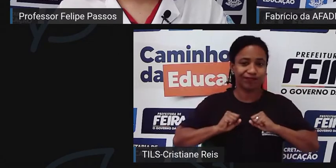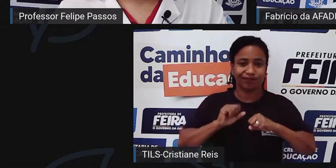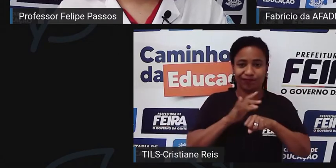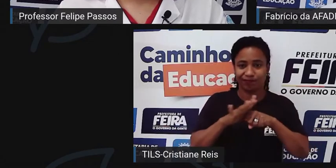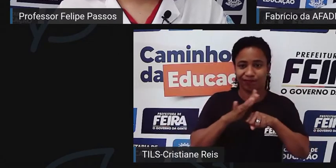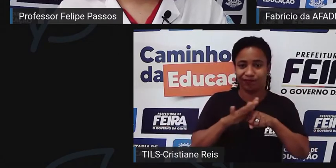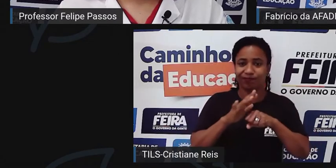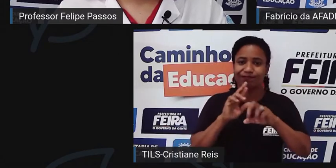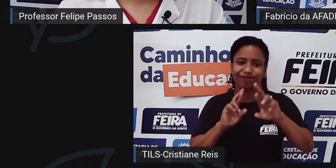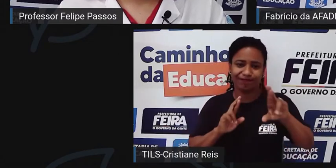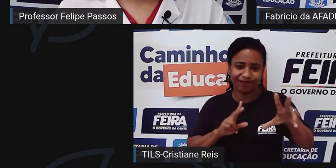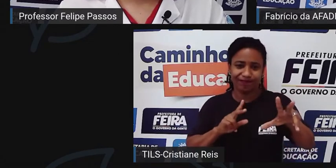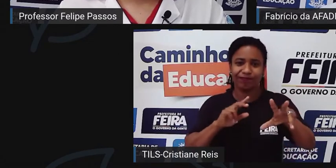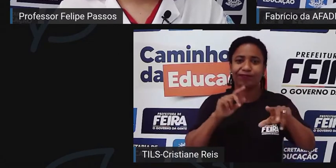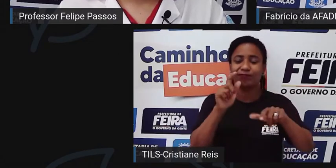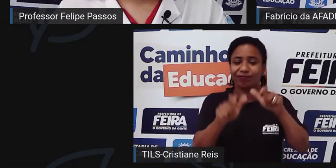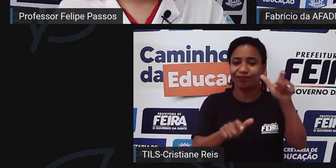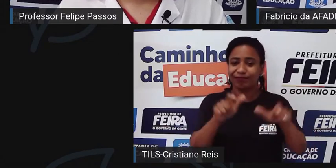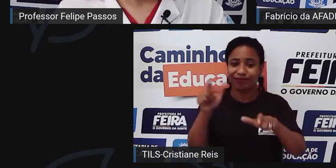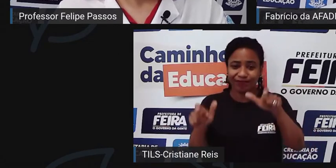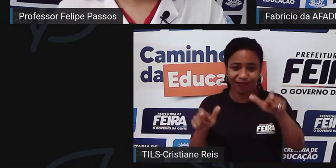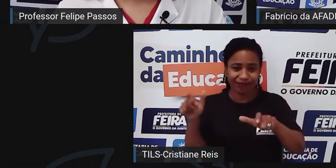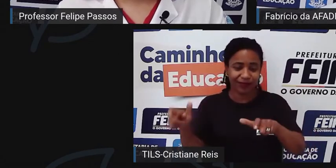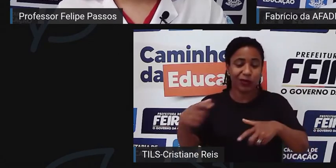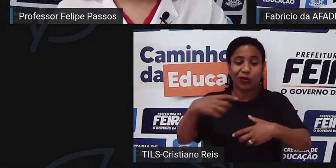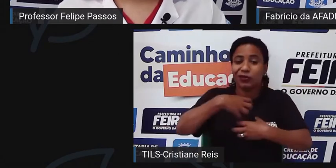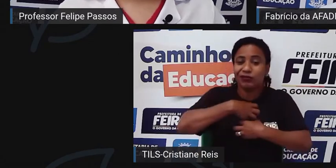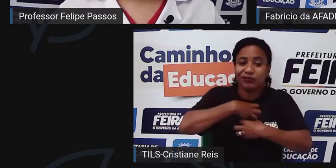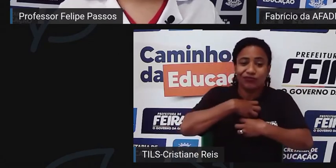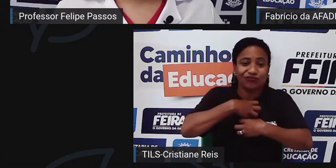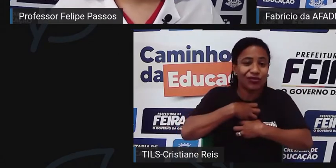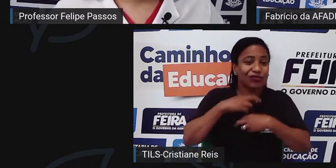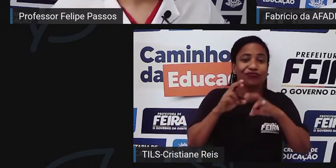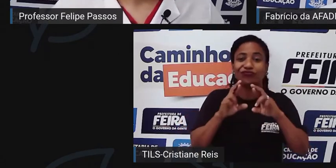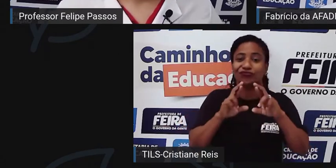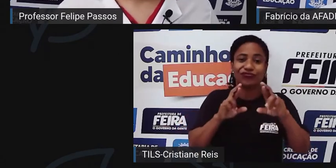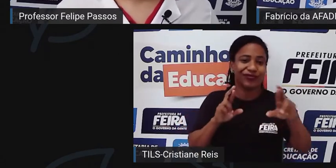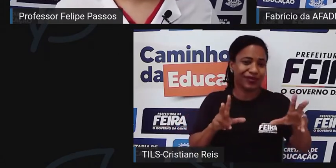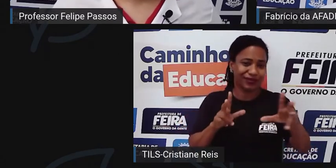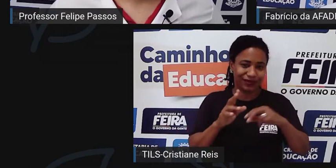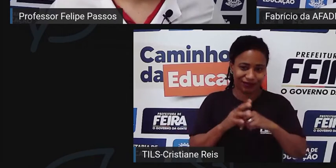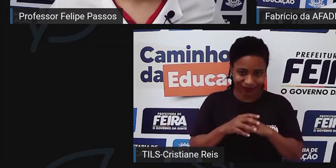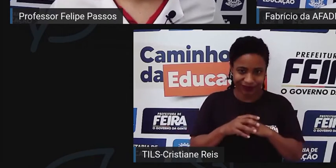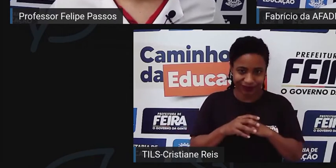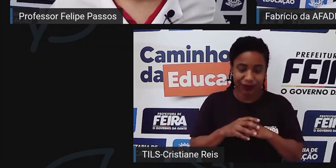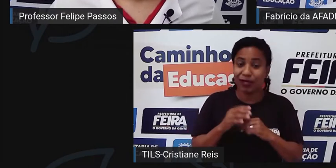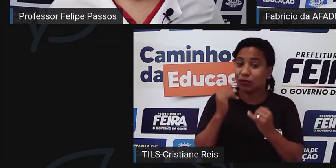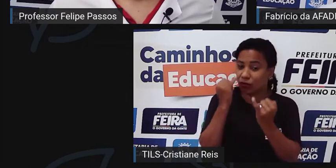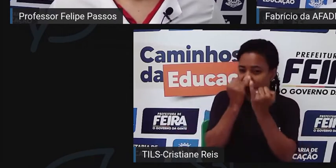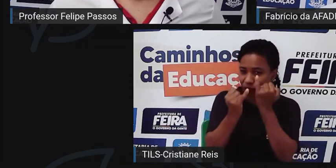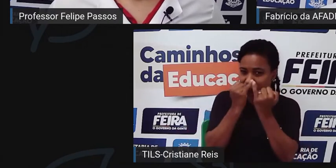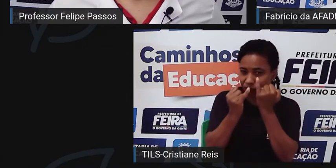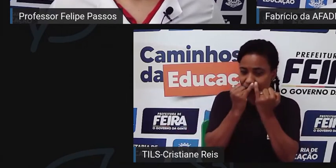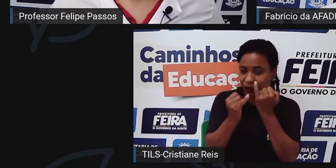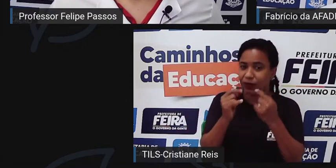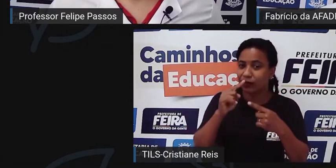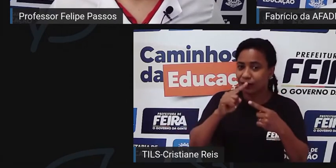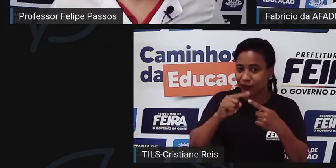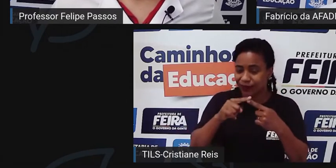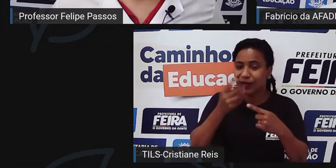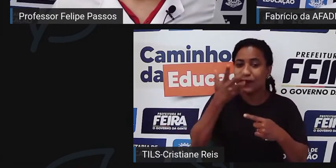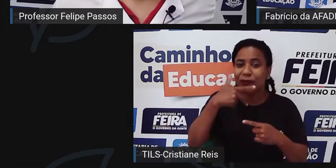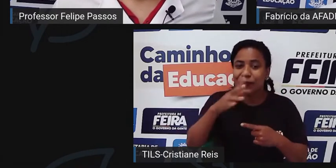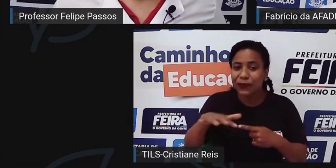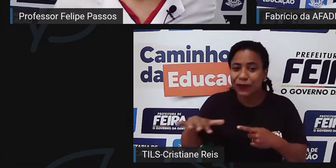Mas a gente vai deixar alguns sintomas que na maioria das vezes aparecem nas pessoas que têm a doença falciforme. Que é na criança,